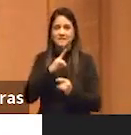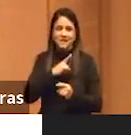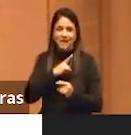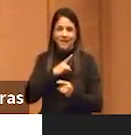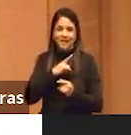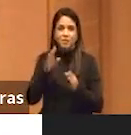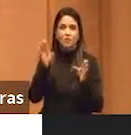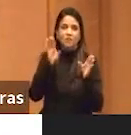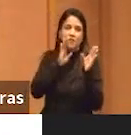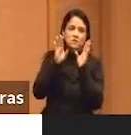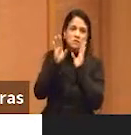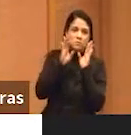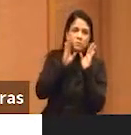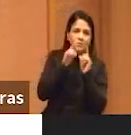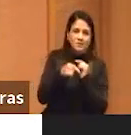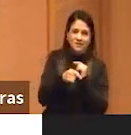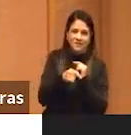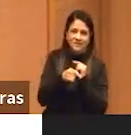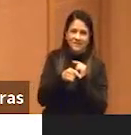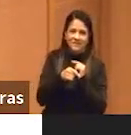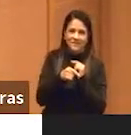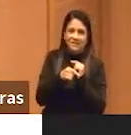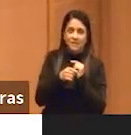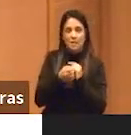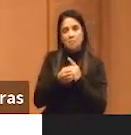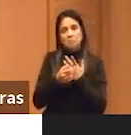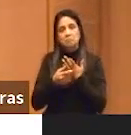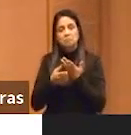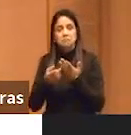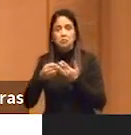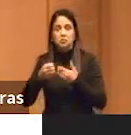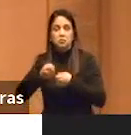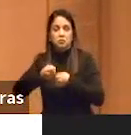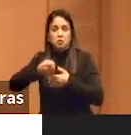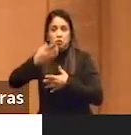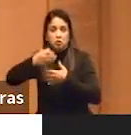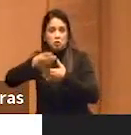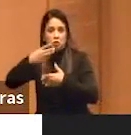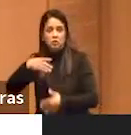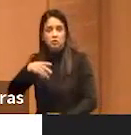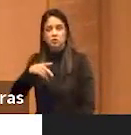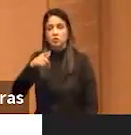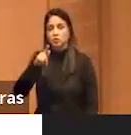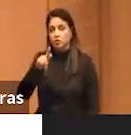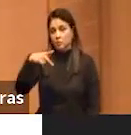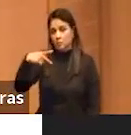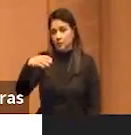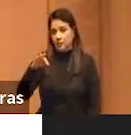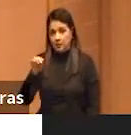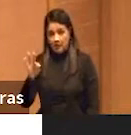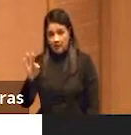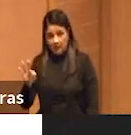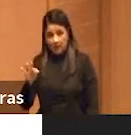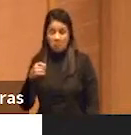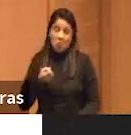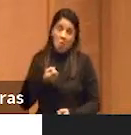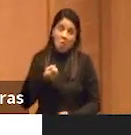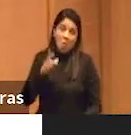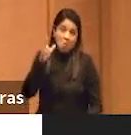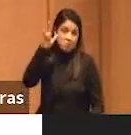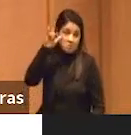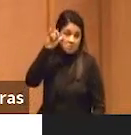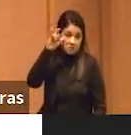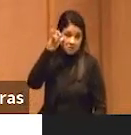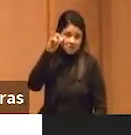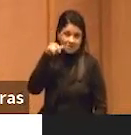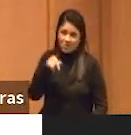Facebook e não navegam, quando estão nos chats GPT, quando estão nos Instagram da vida e isso não é